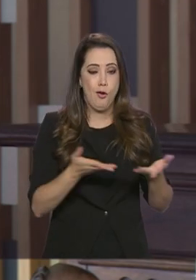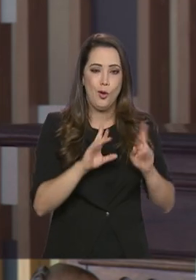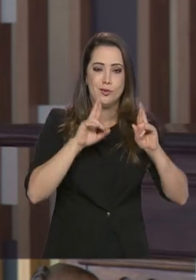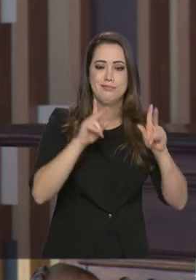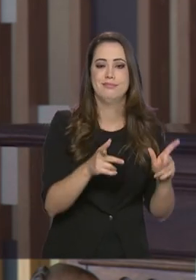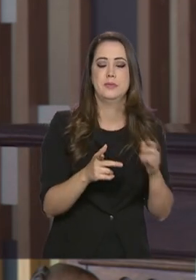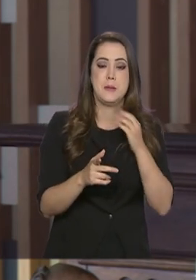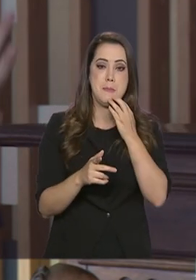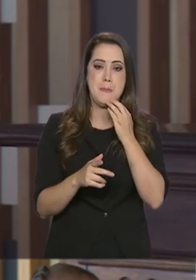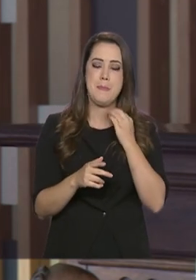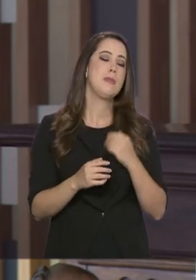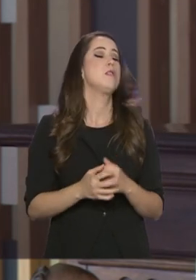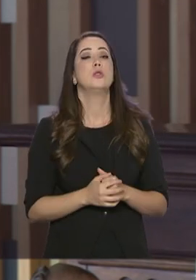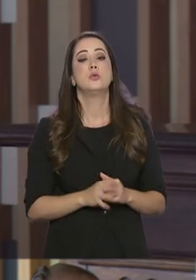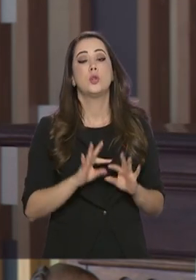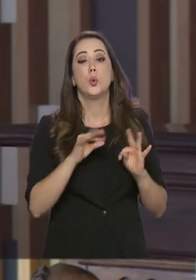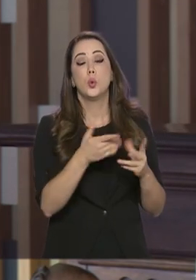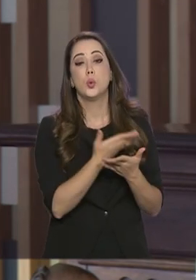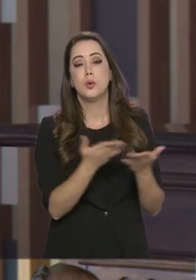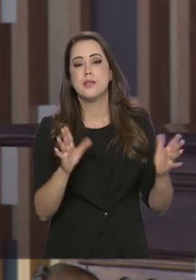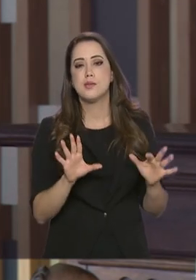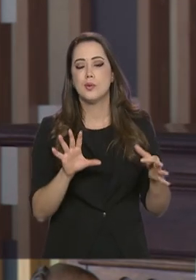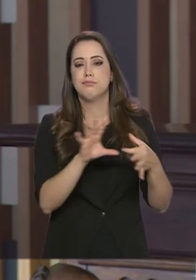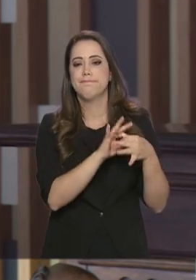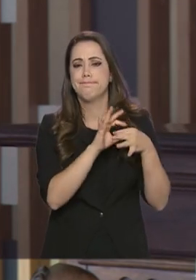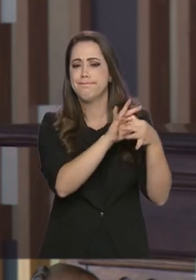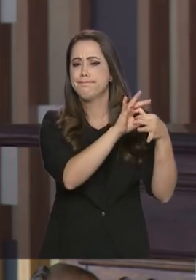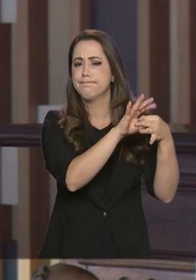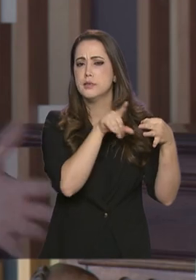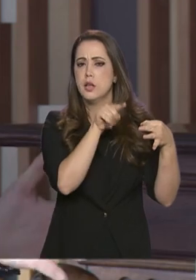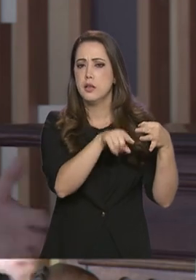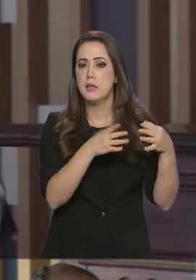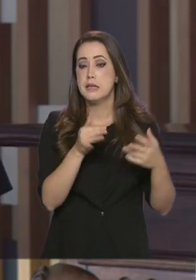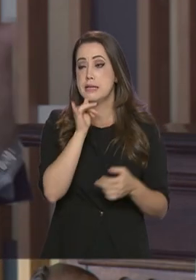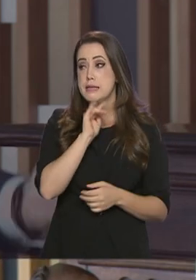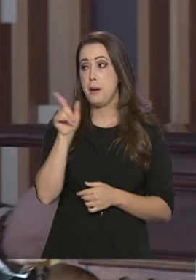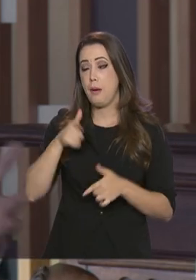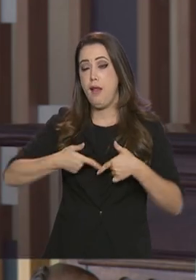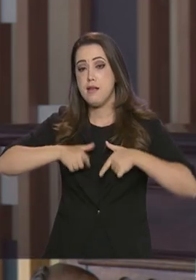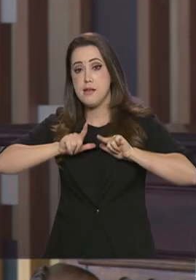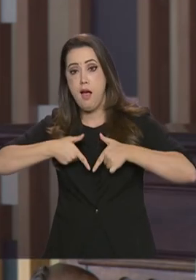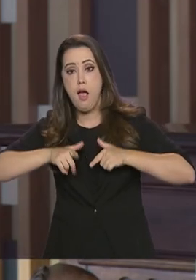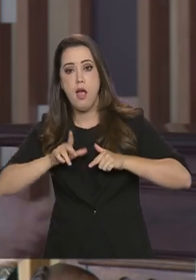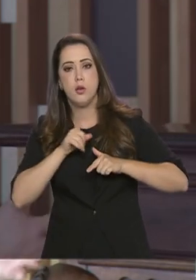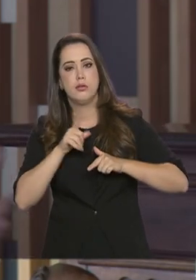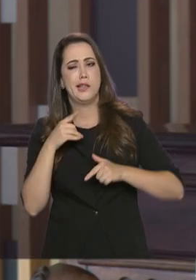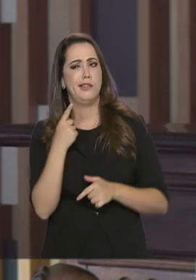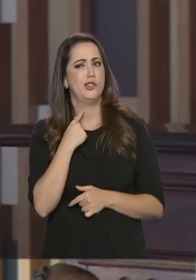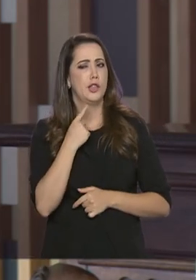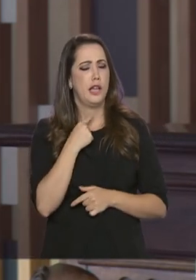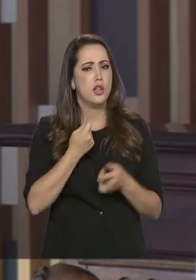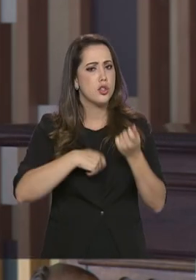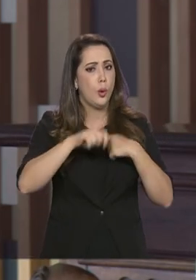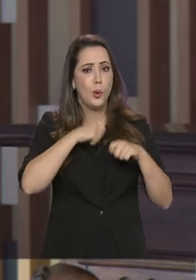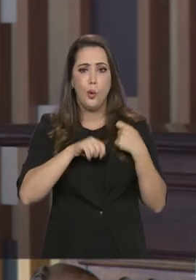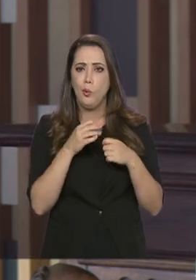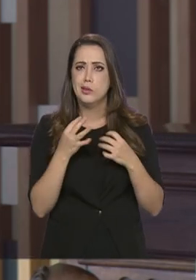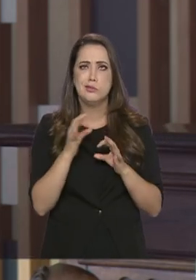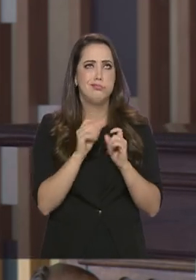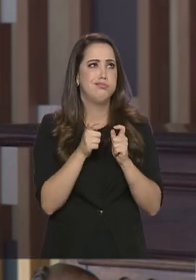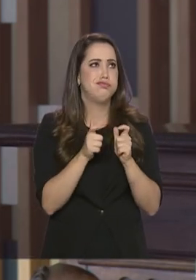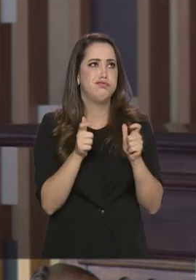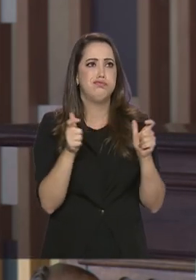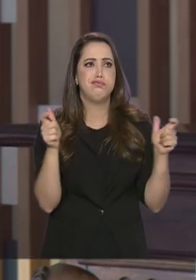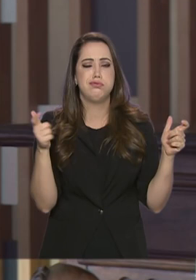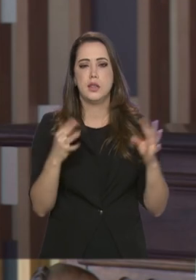Então, tudo isso constitui um conjunto, constitui um conjunto. No caso de Israel também, há interesses econômicos muito grandes, na área tecnológica,